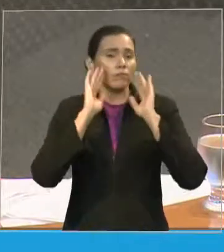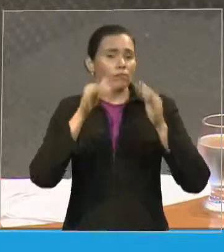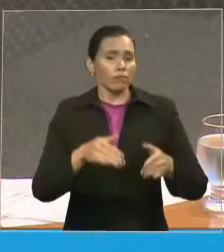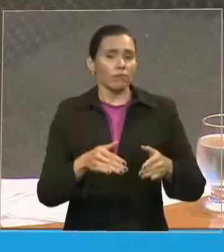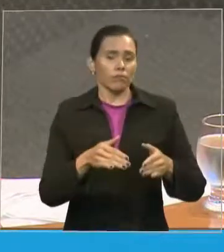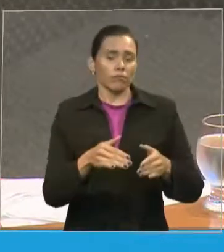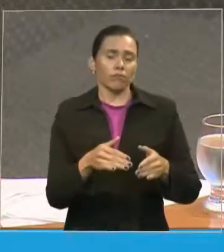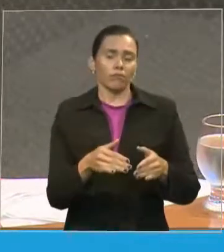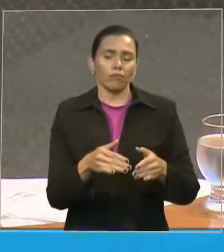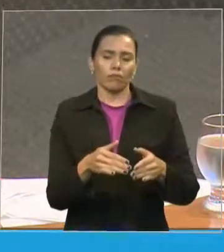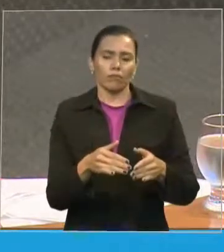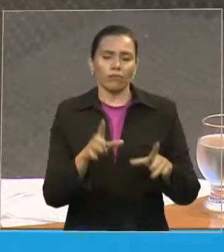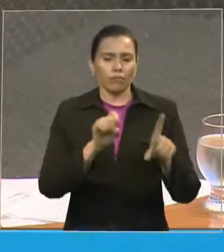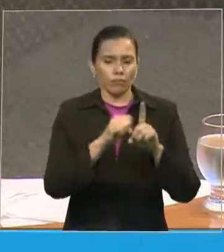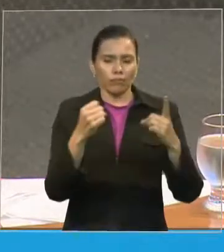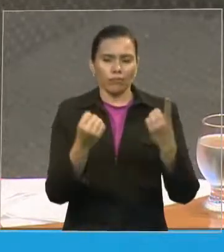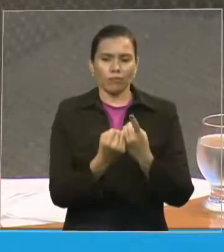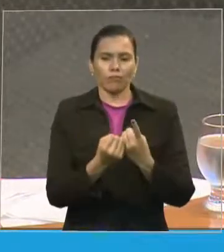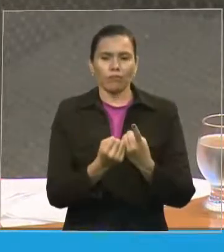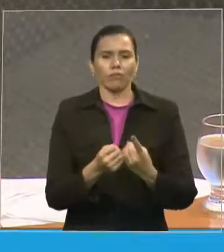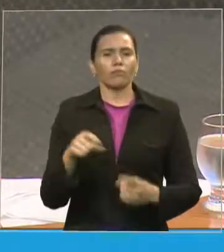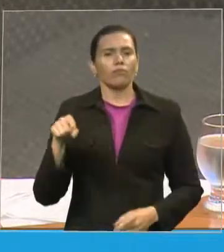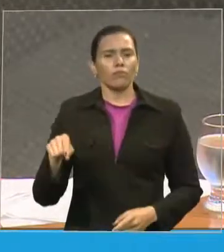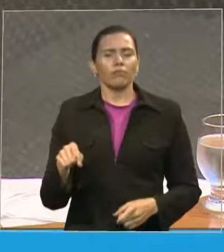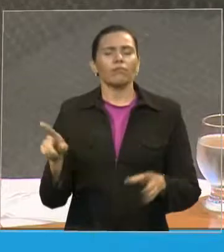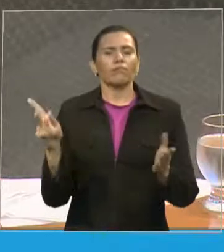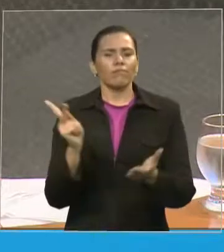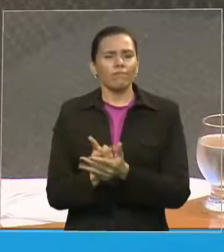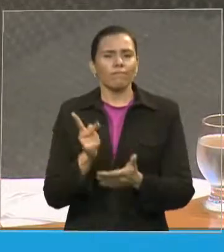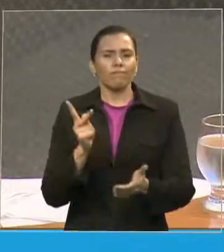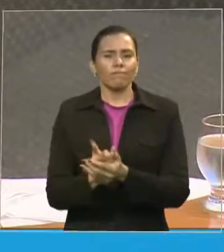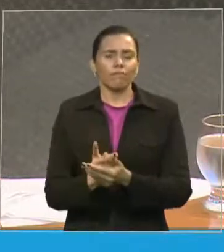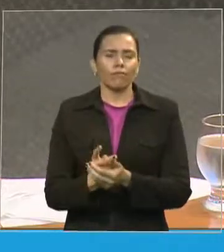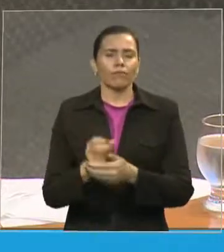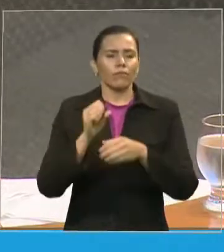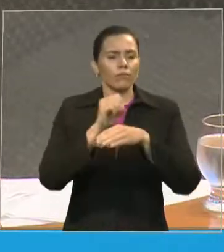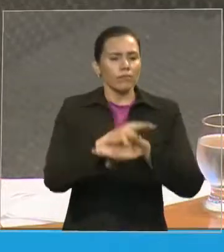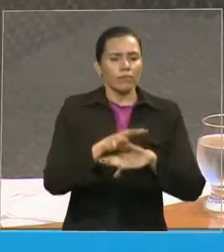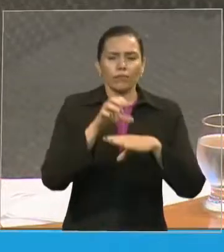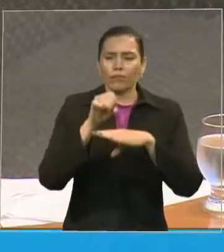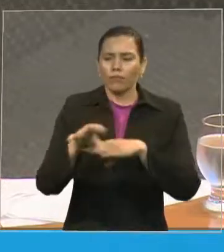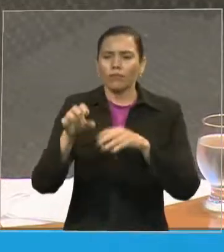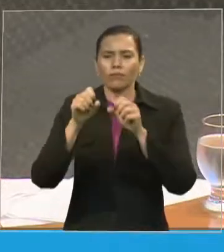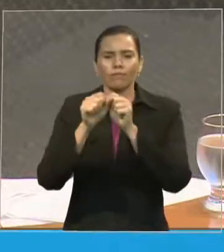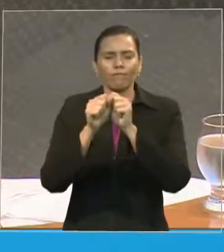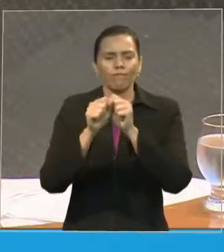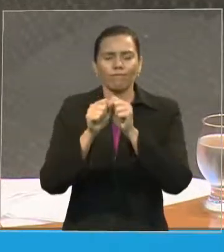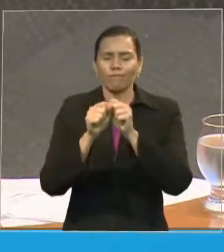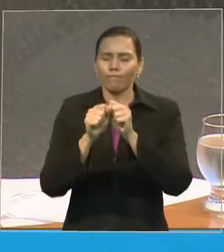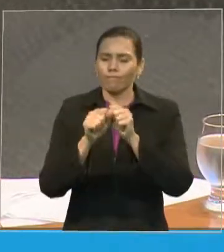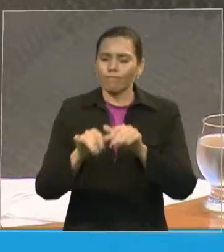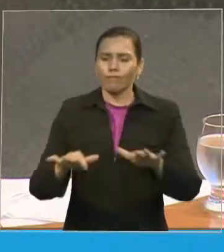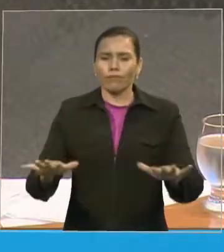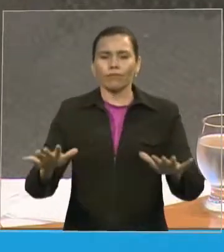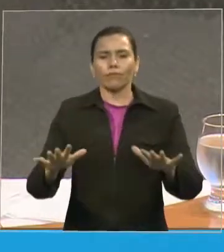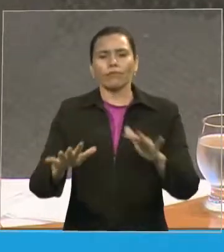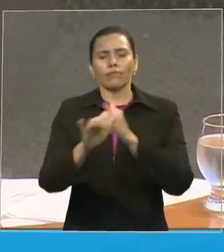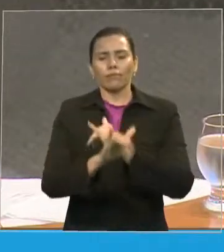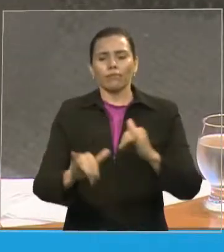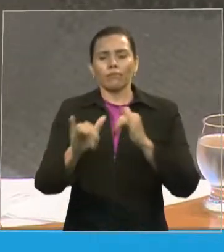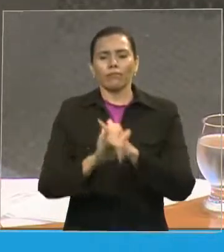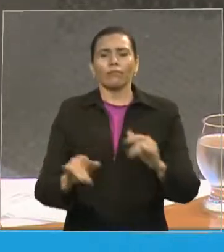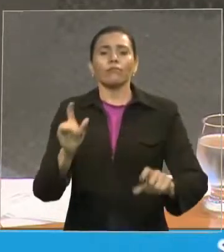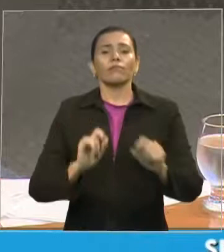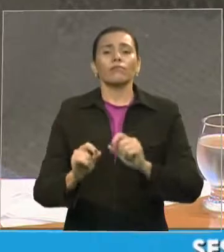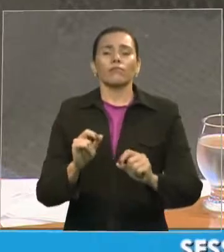contagiar outros líderes, convencendo-os da importância da comunicação eletrônica. Nos dias